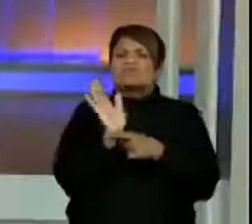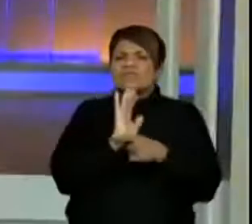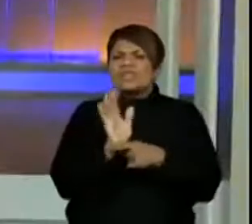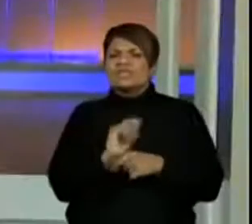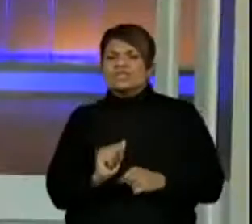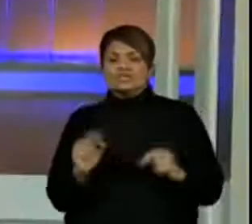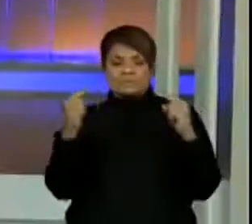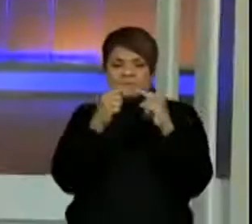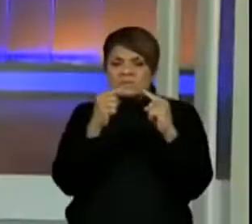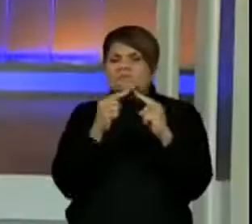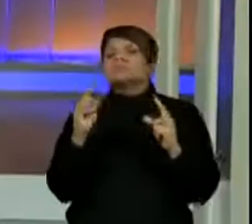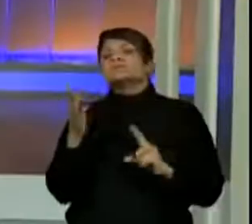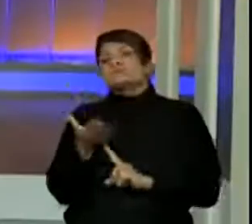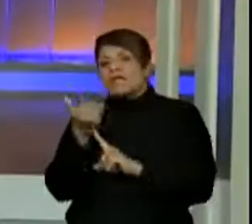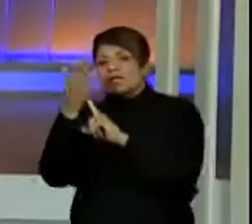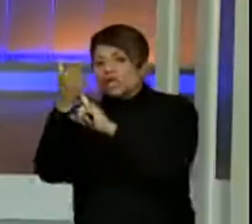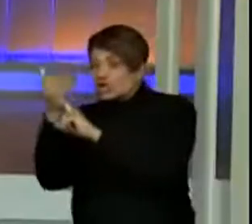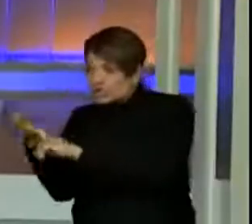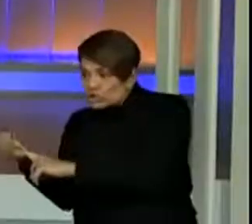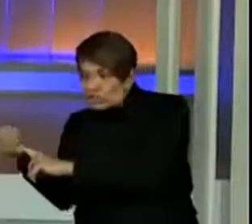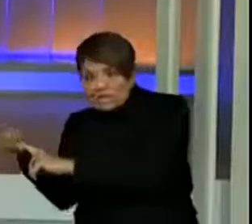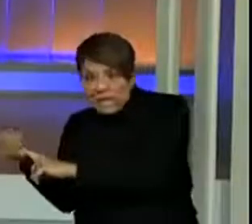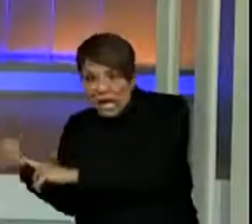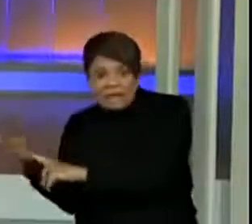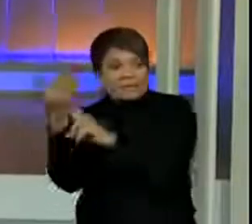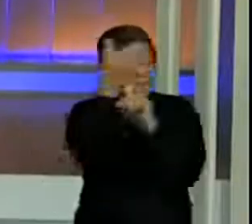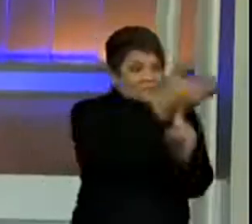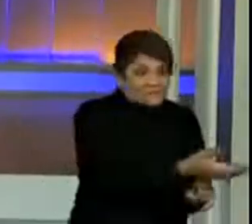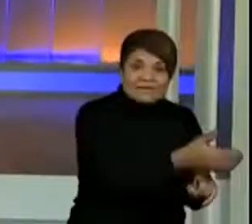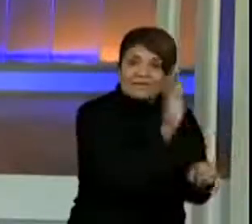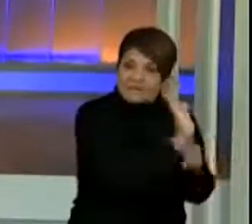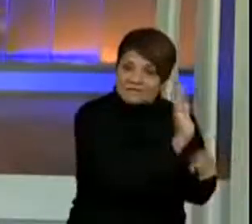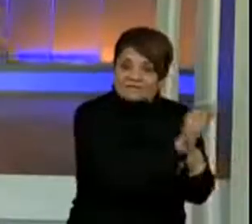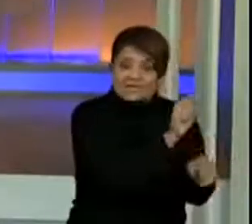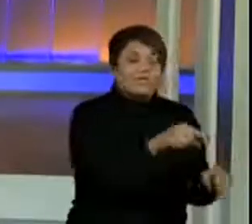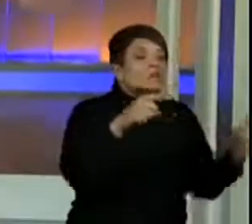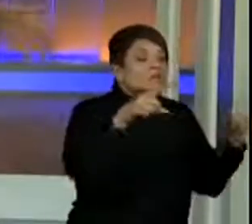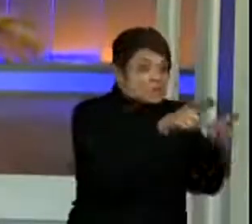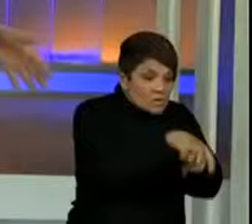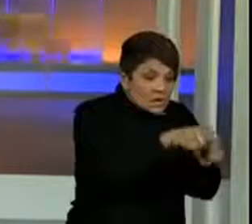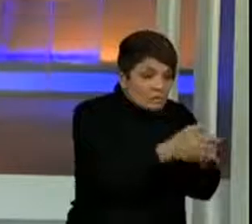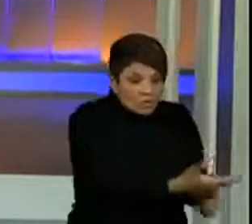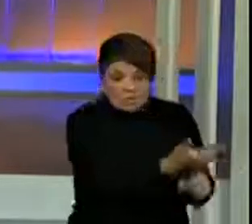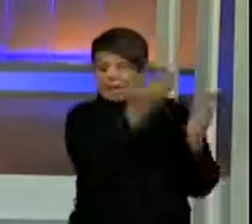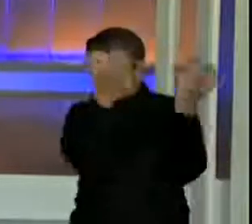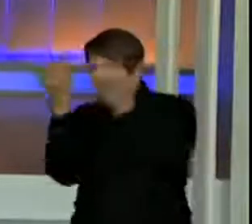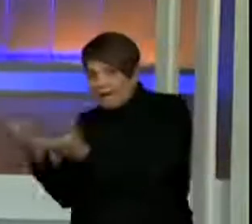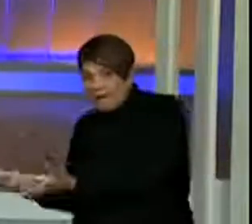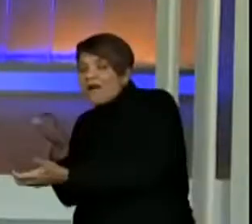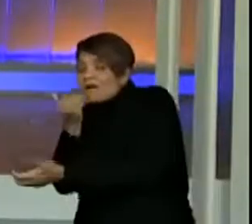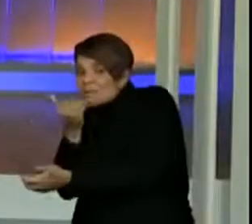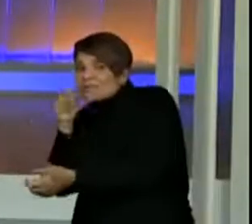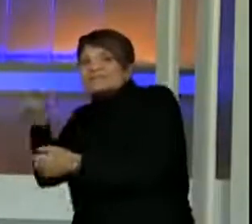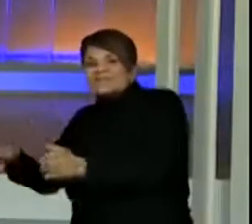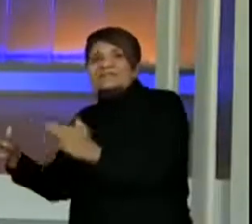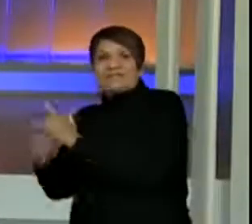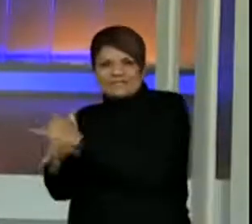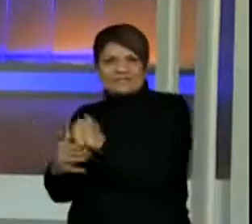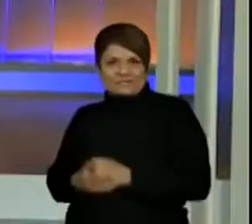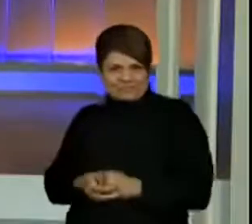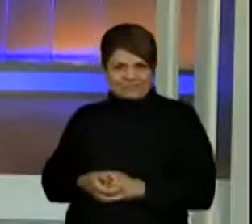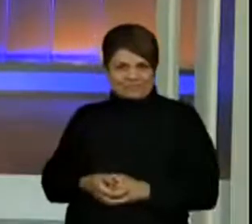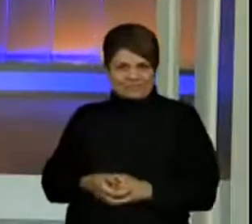tecnologia na cidade para o campo e o campo trazendo o alimento para a cidade.